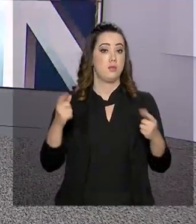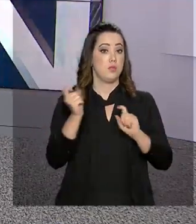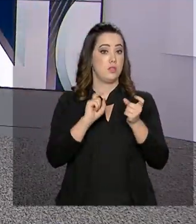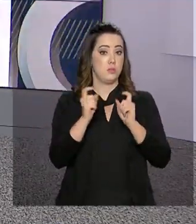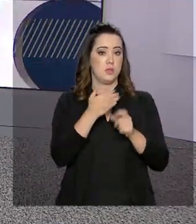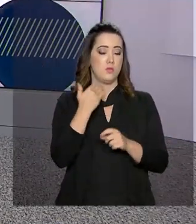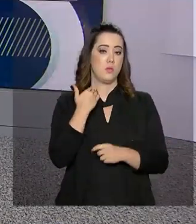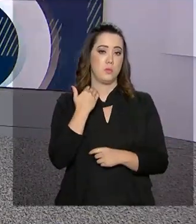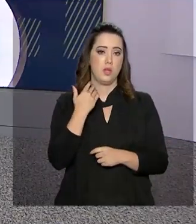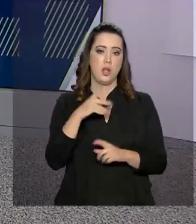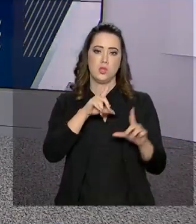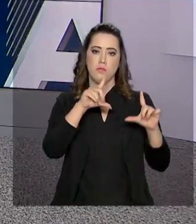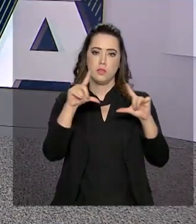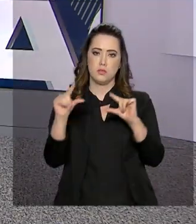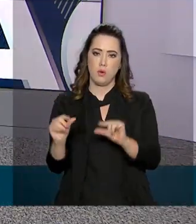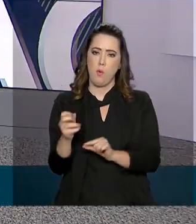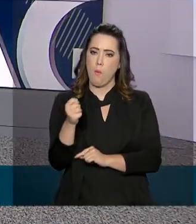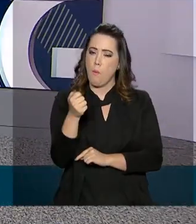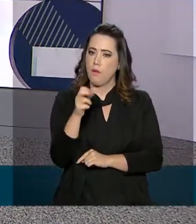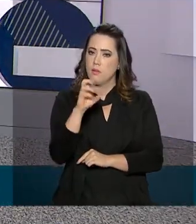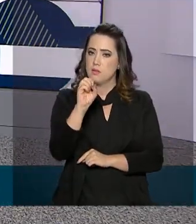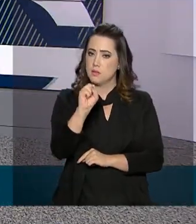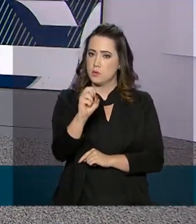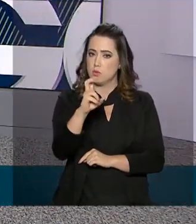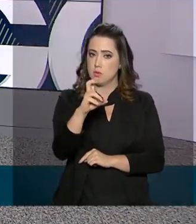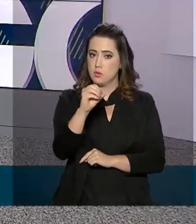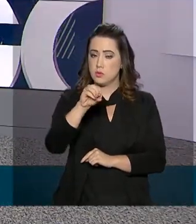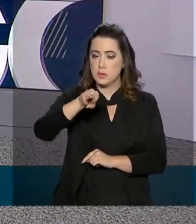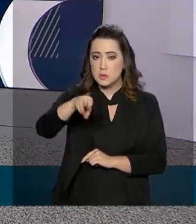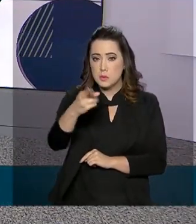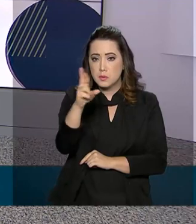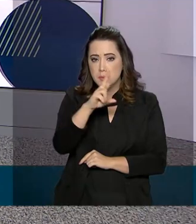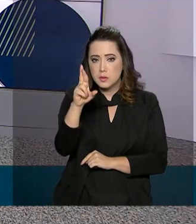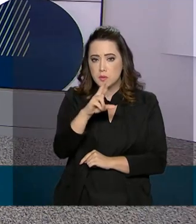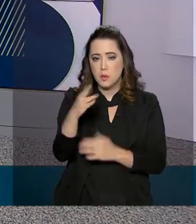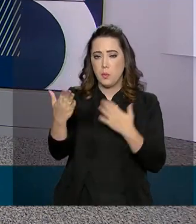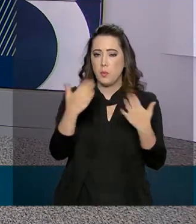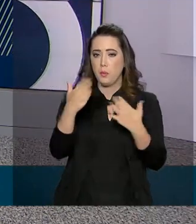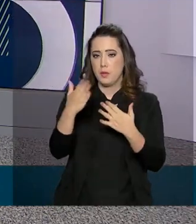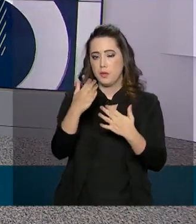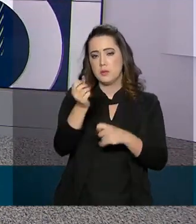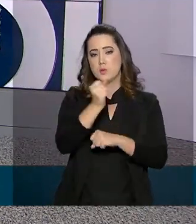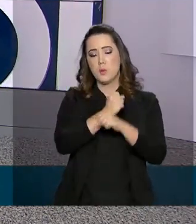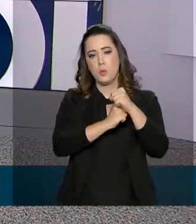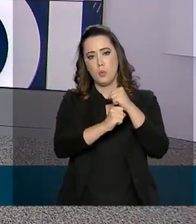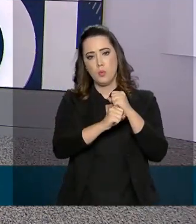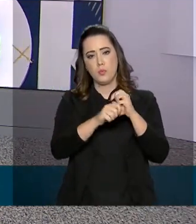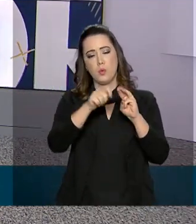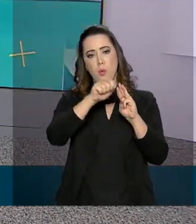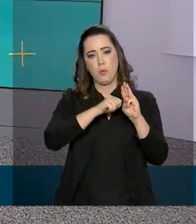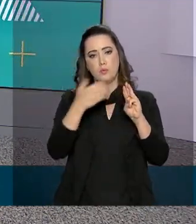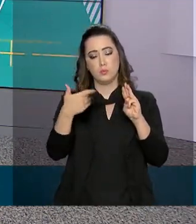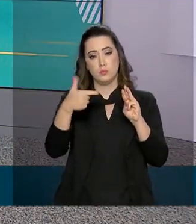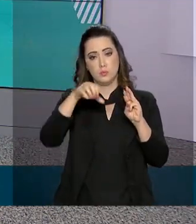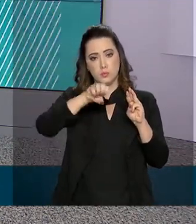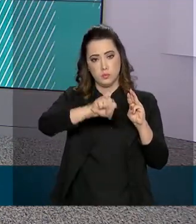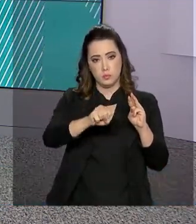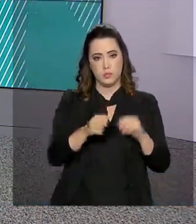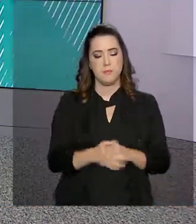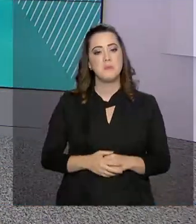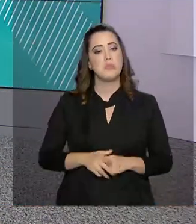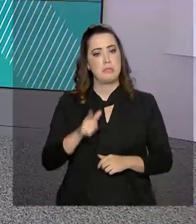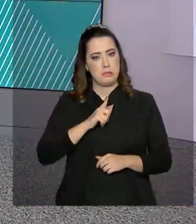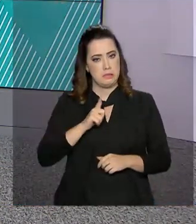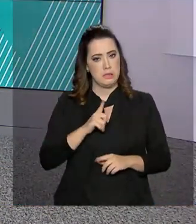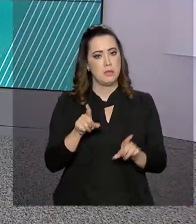banco apresentaram redução de quase 850 milhões de reais em comparação ao último trimestre de 2018.